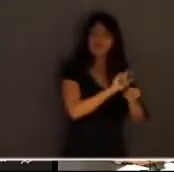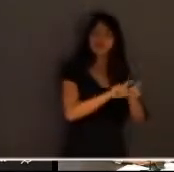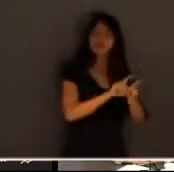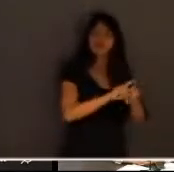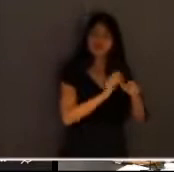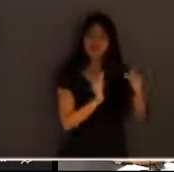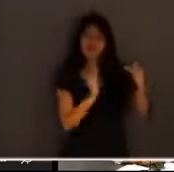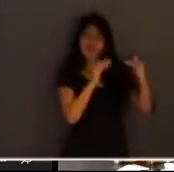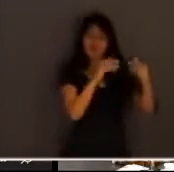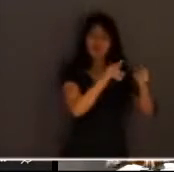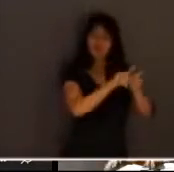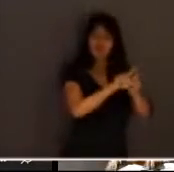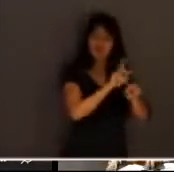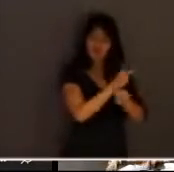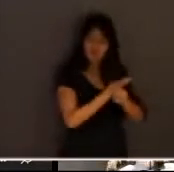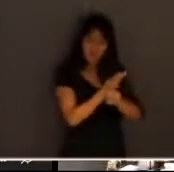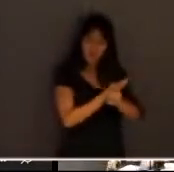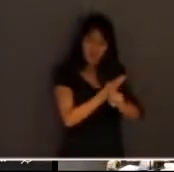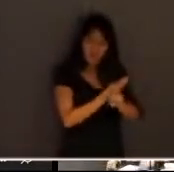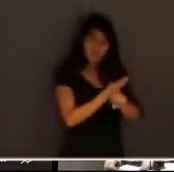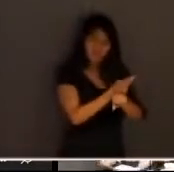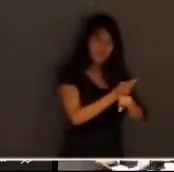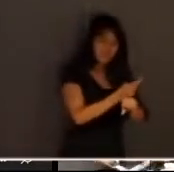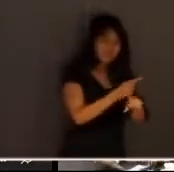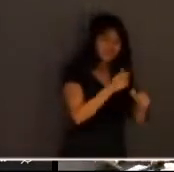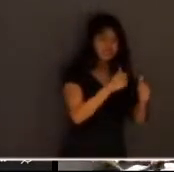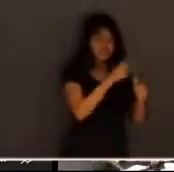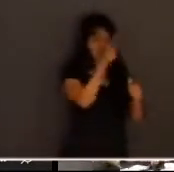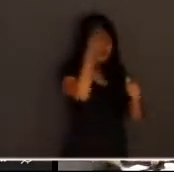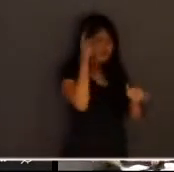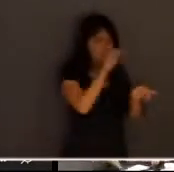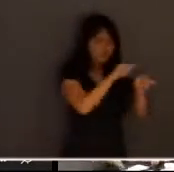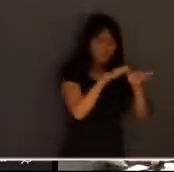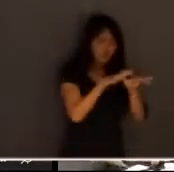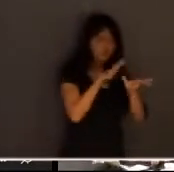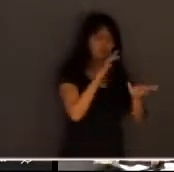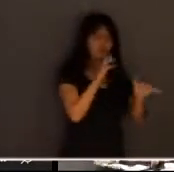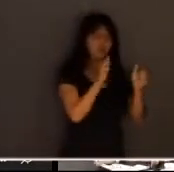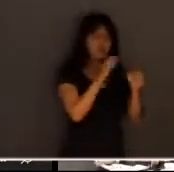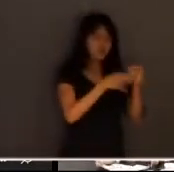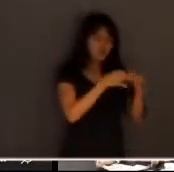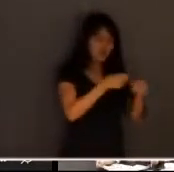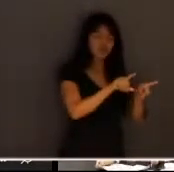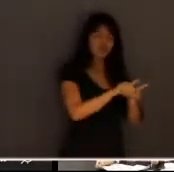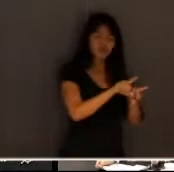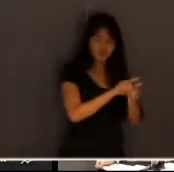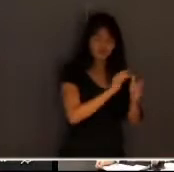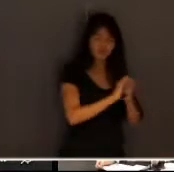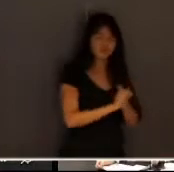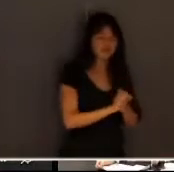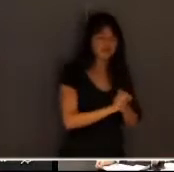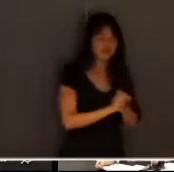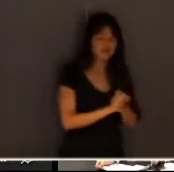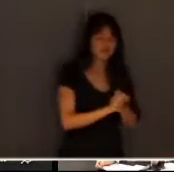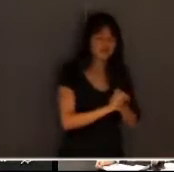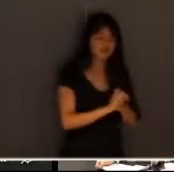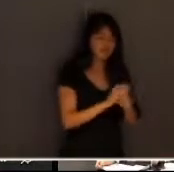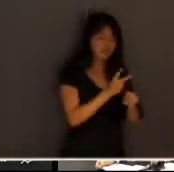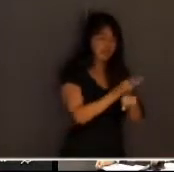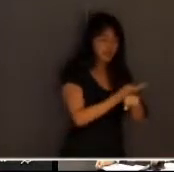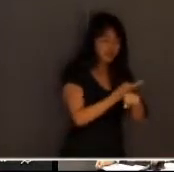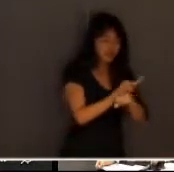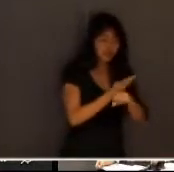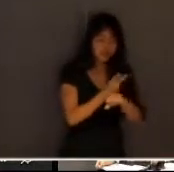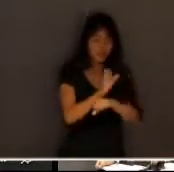engajamento dos jurados o ministério público em sua sustentação oral junto aos jurados ele busca um sim às suas